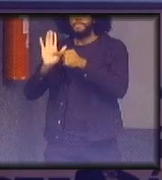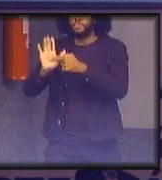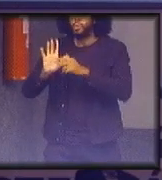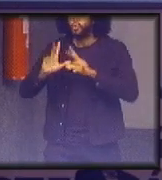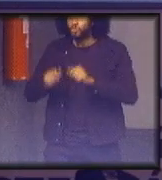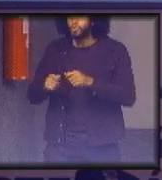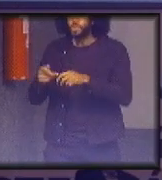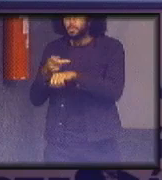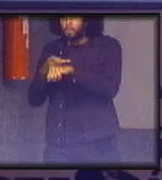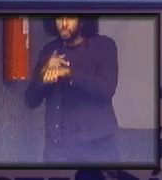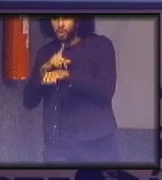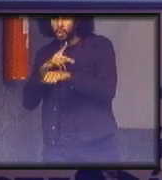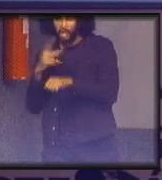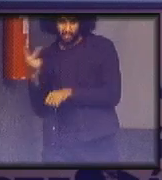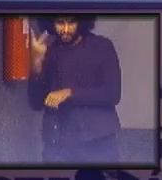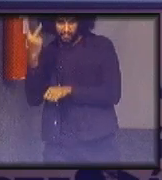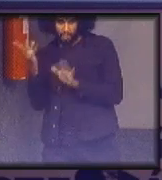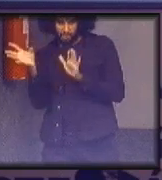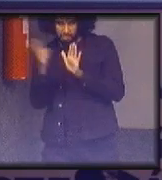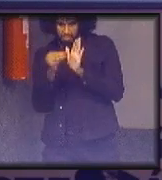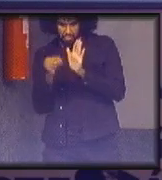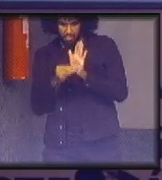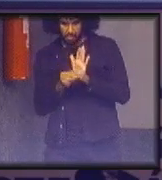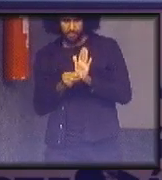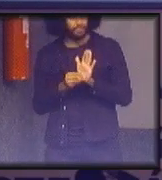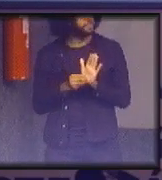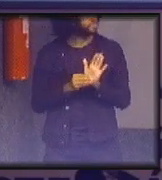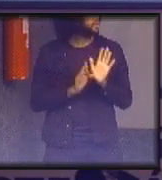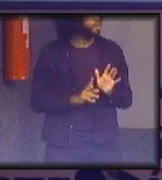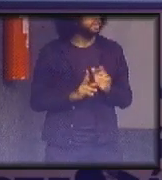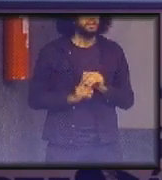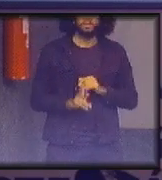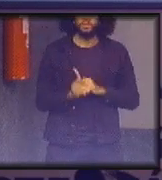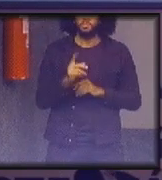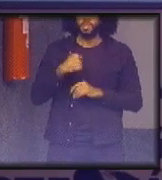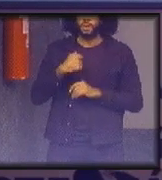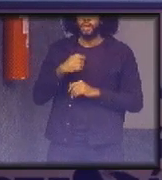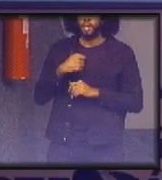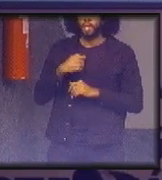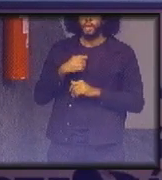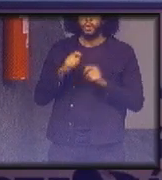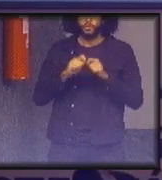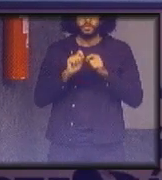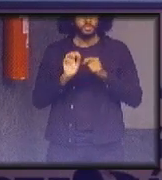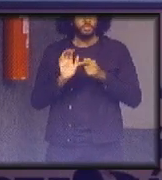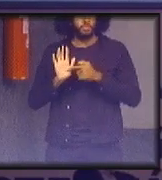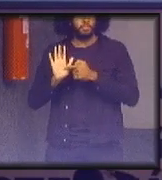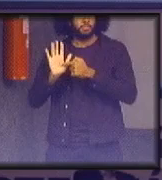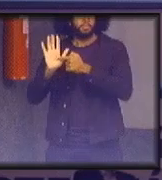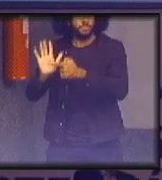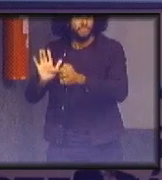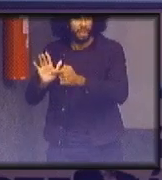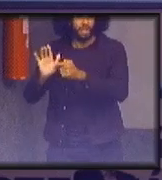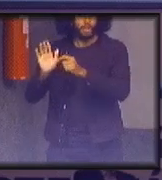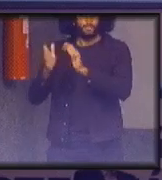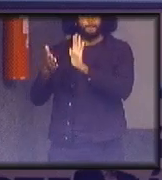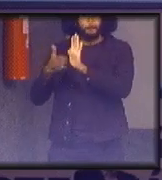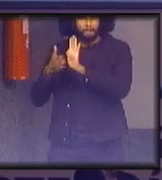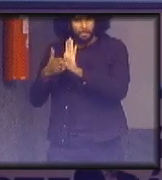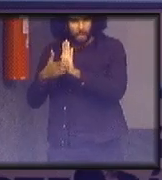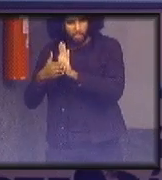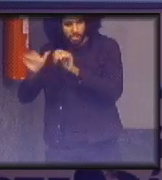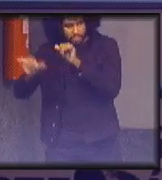colocar valor que é o que toda vez que eu for projetar alguma coisa que eu for propor alguma